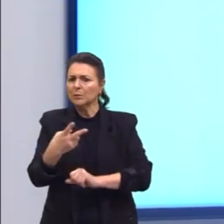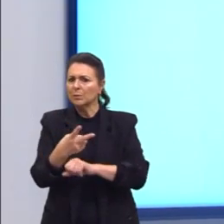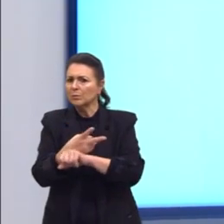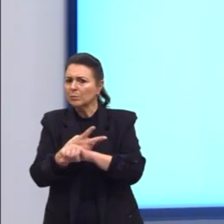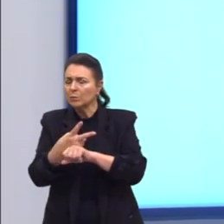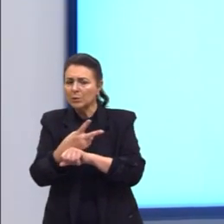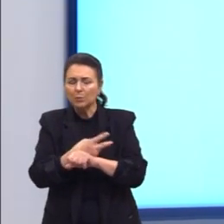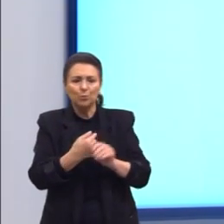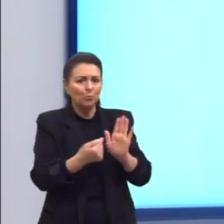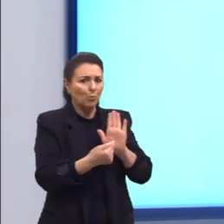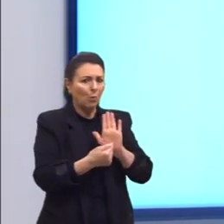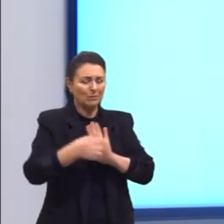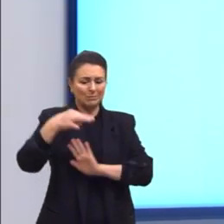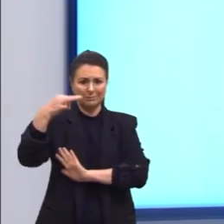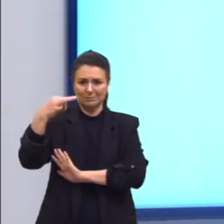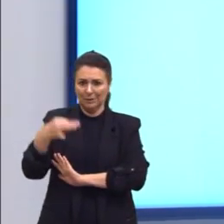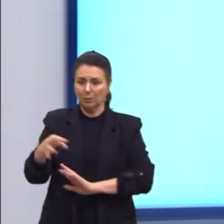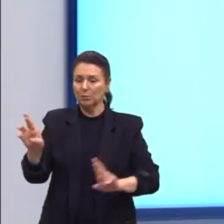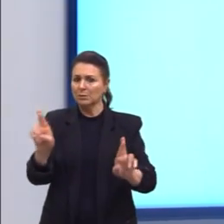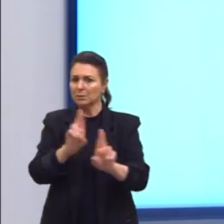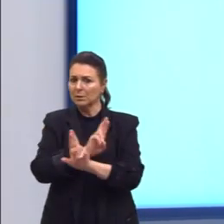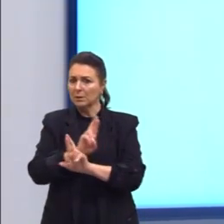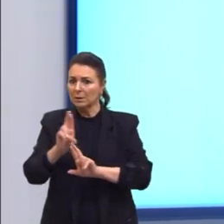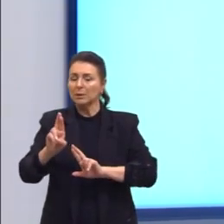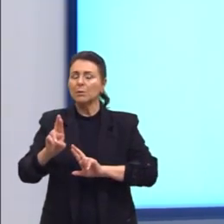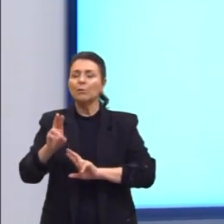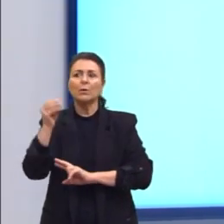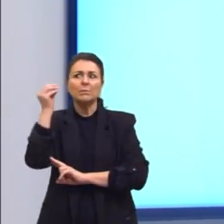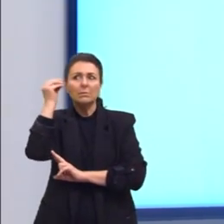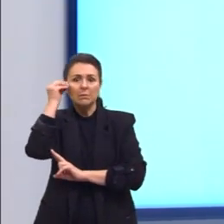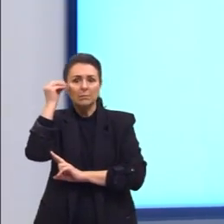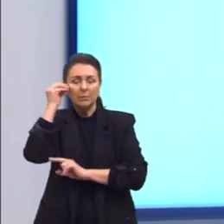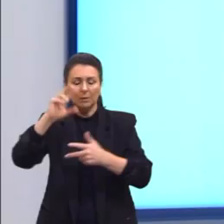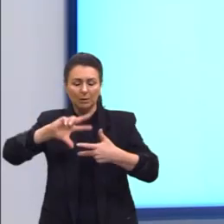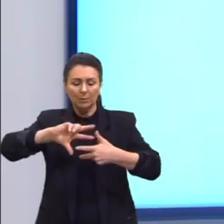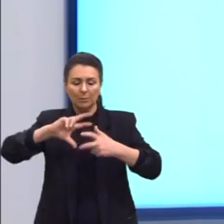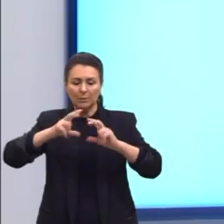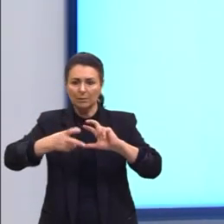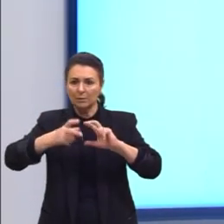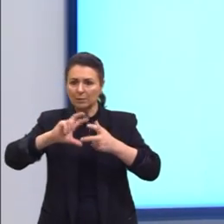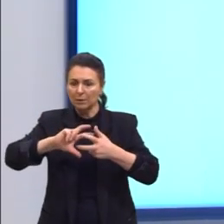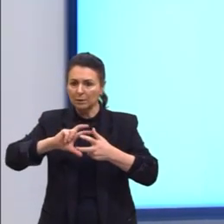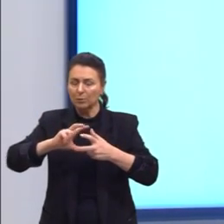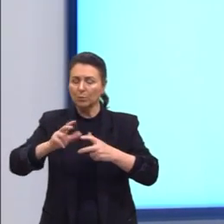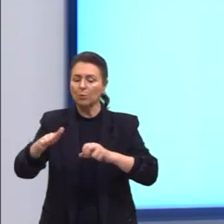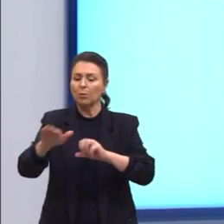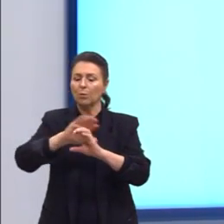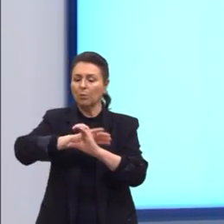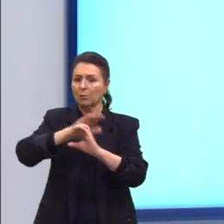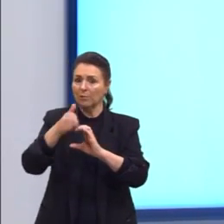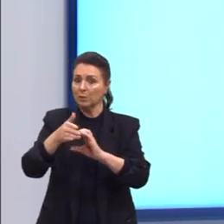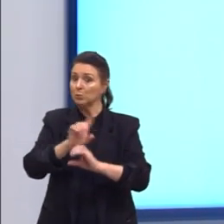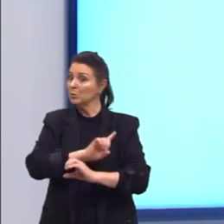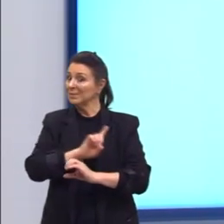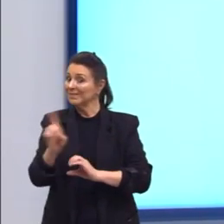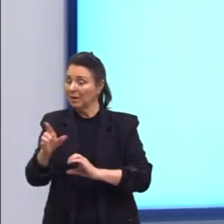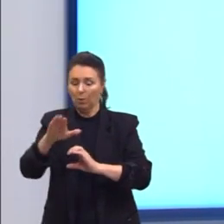demonstração, essa relação foi sendo testada em poliedros convexos e não convexos.